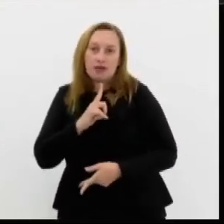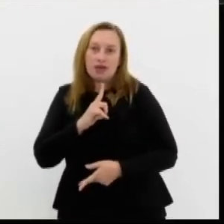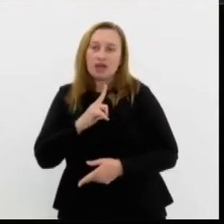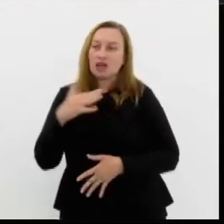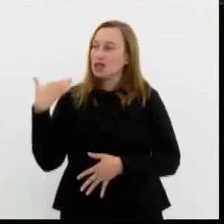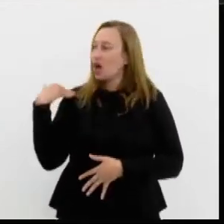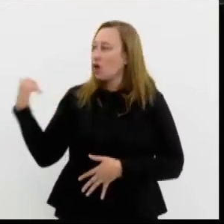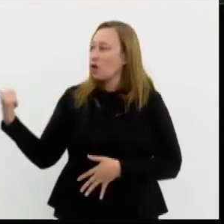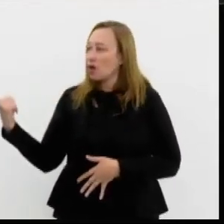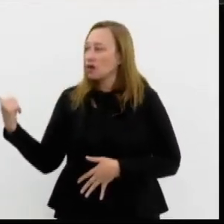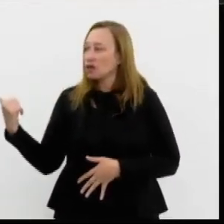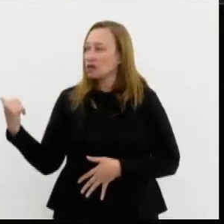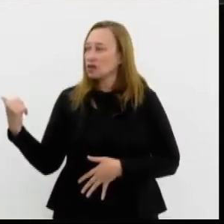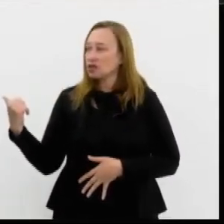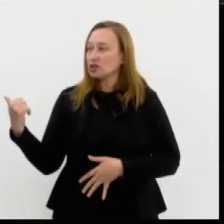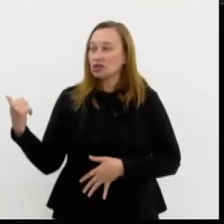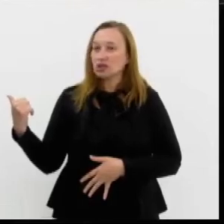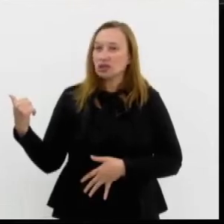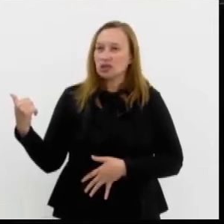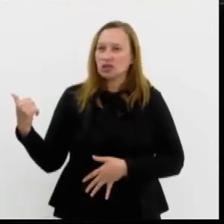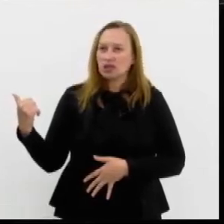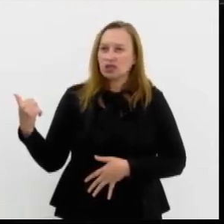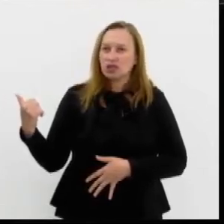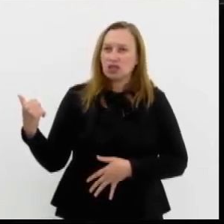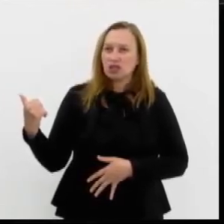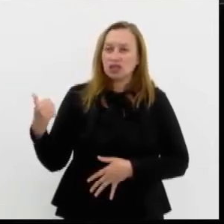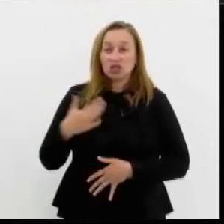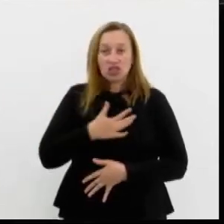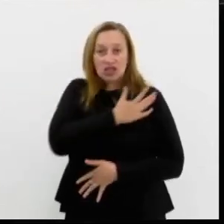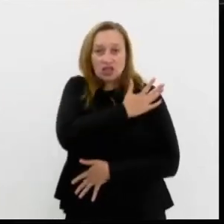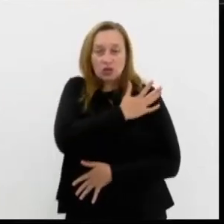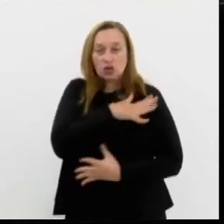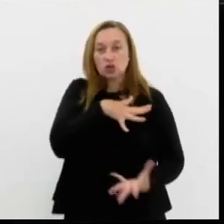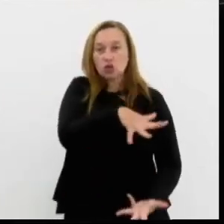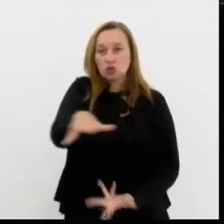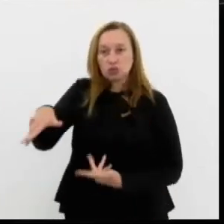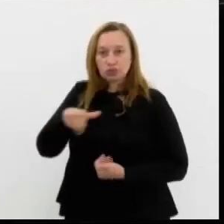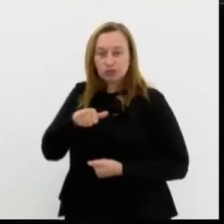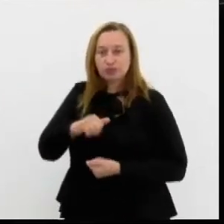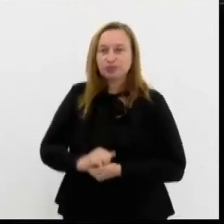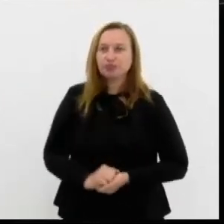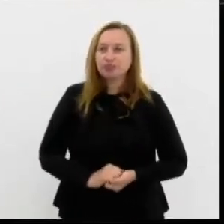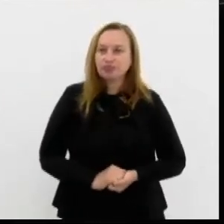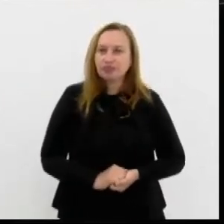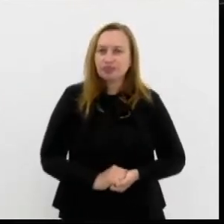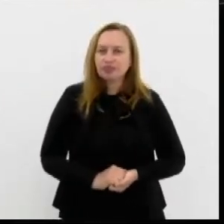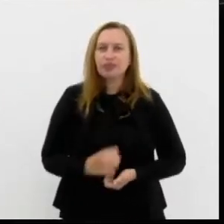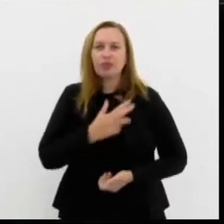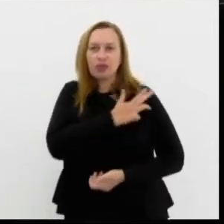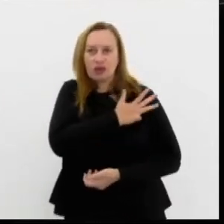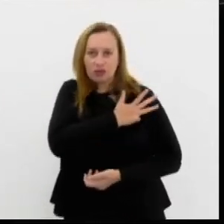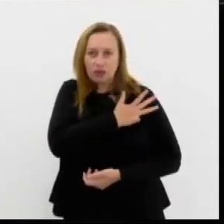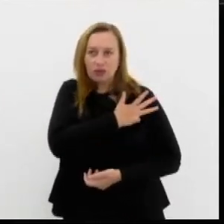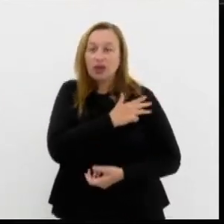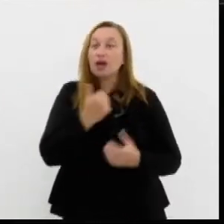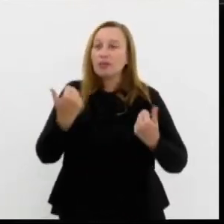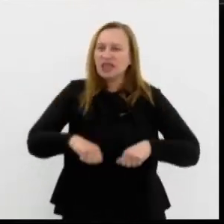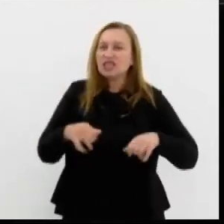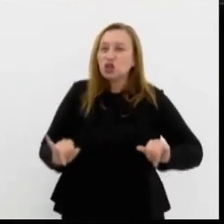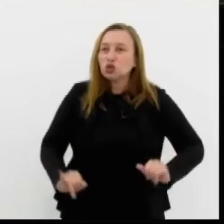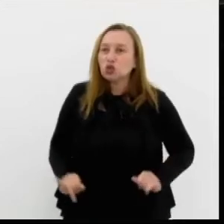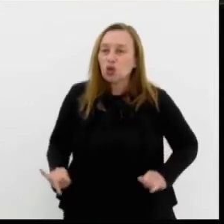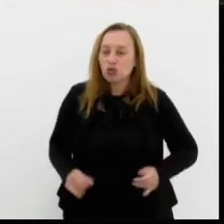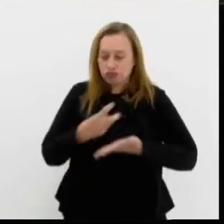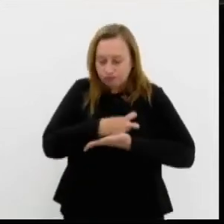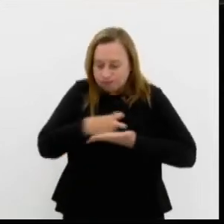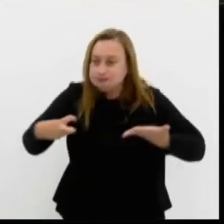maiores ditadores e fascínoras do mundo. Lula precisa sofrer